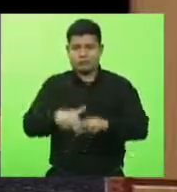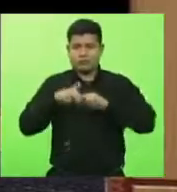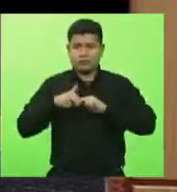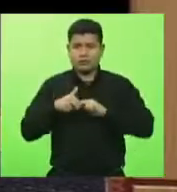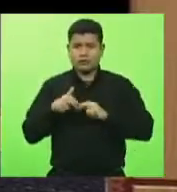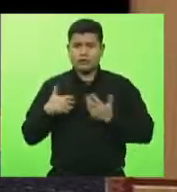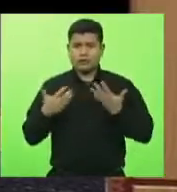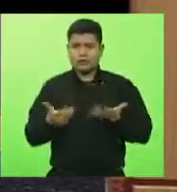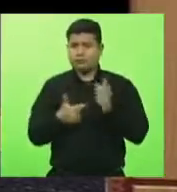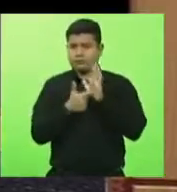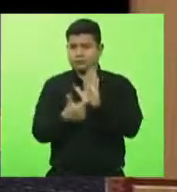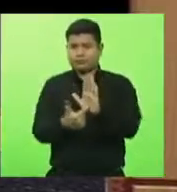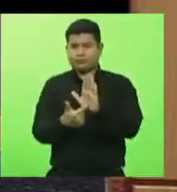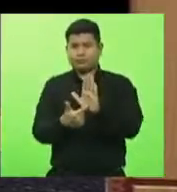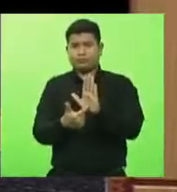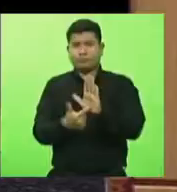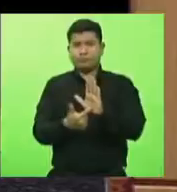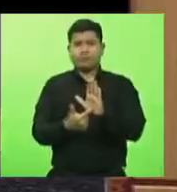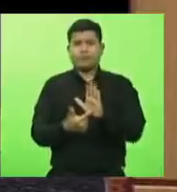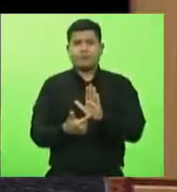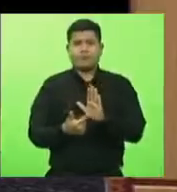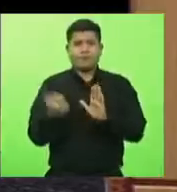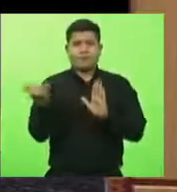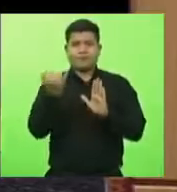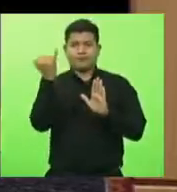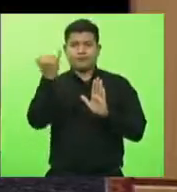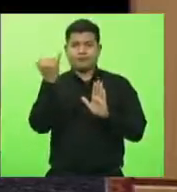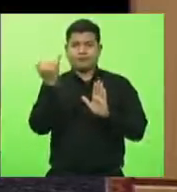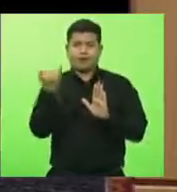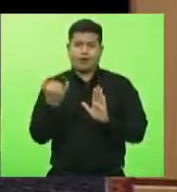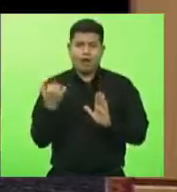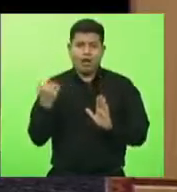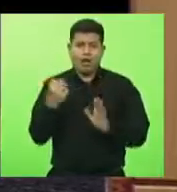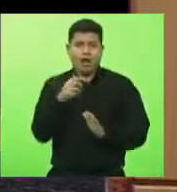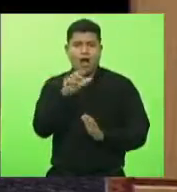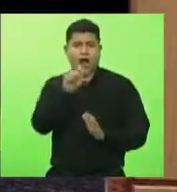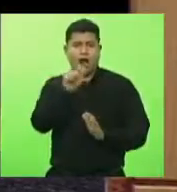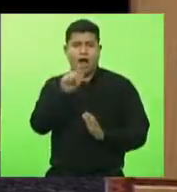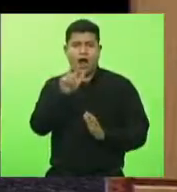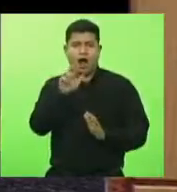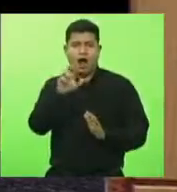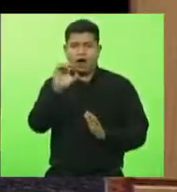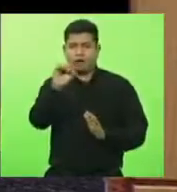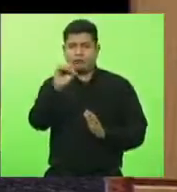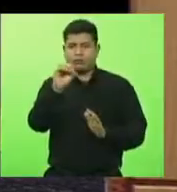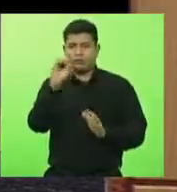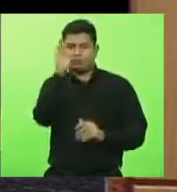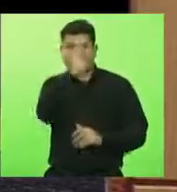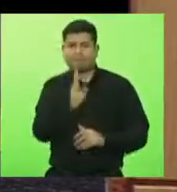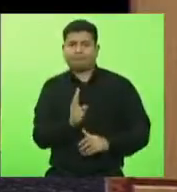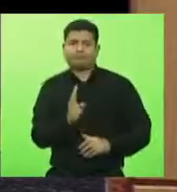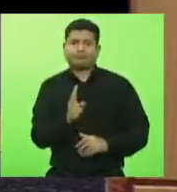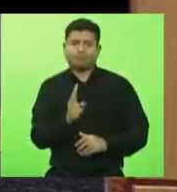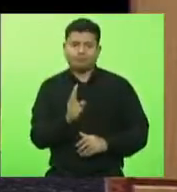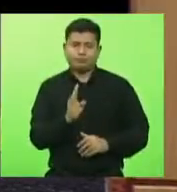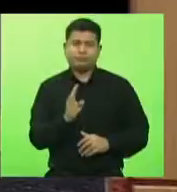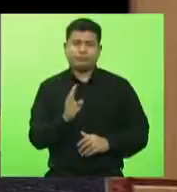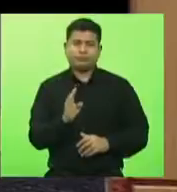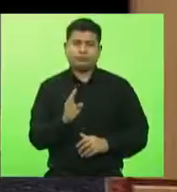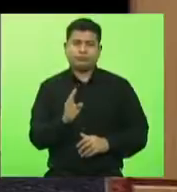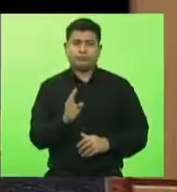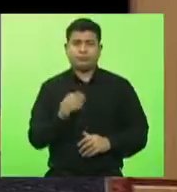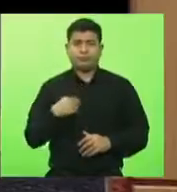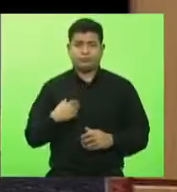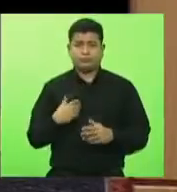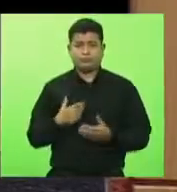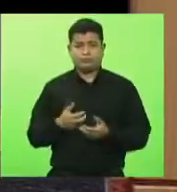apresentar esse material da importância do Agro Brasil, por isso, ainda não está ali com a